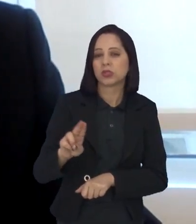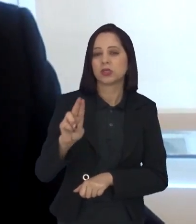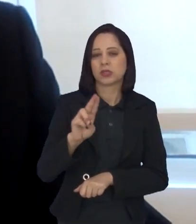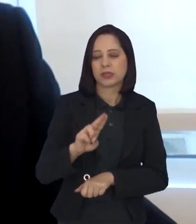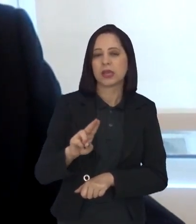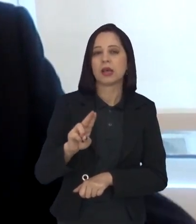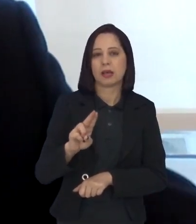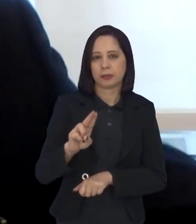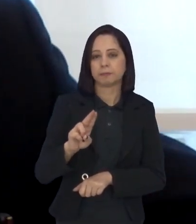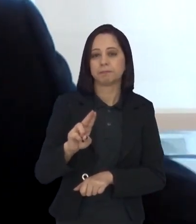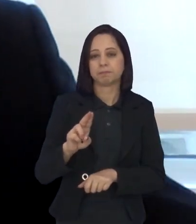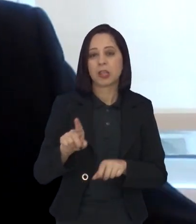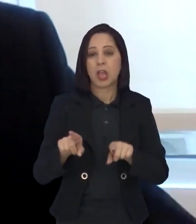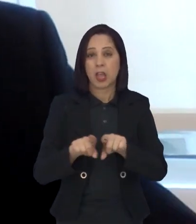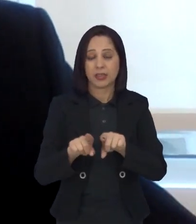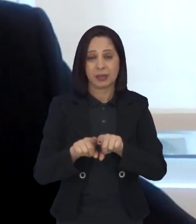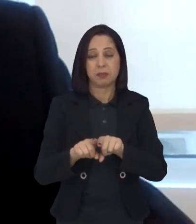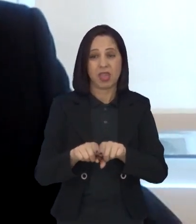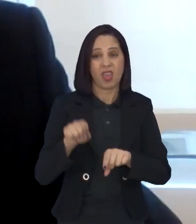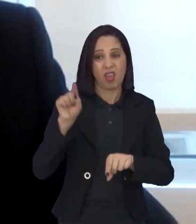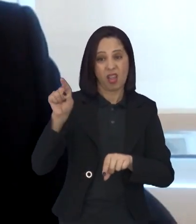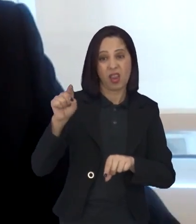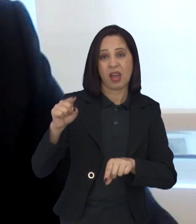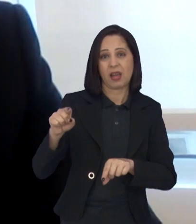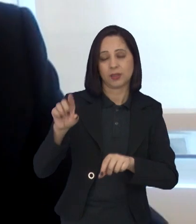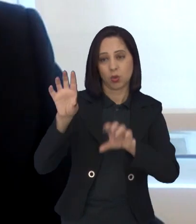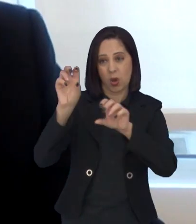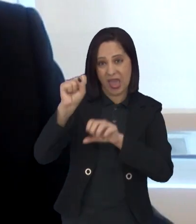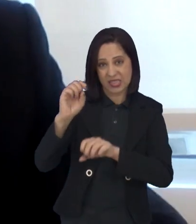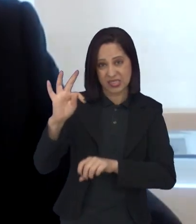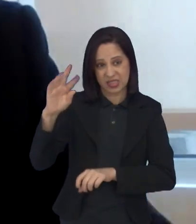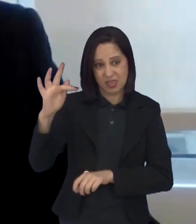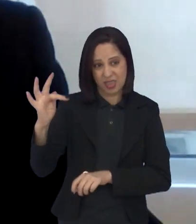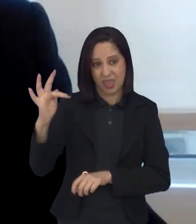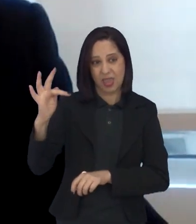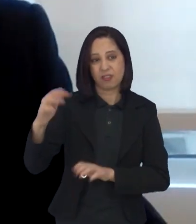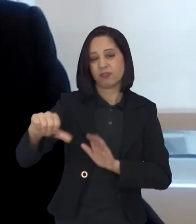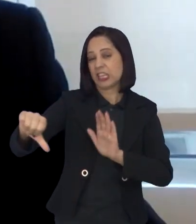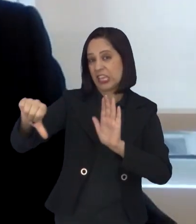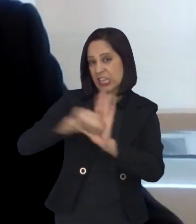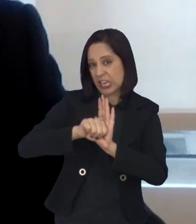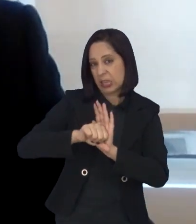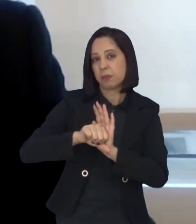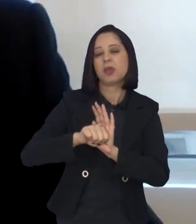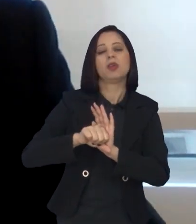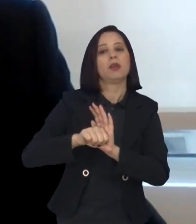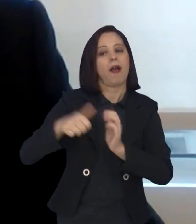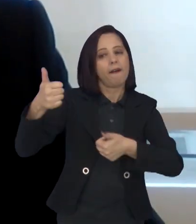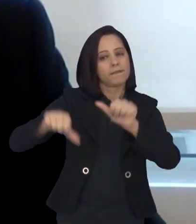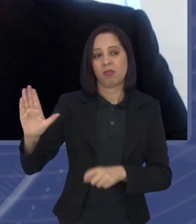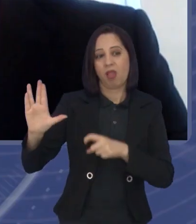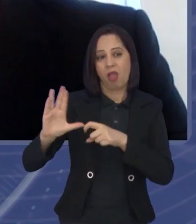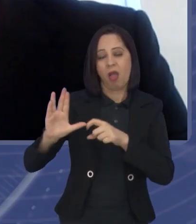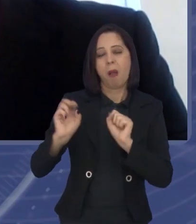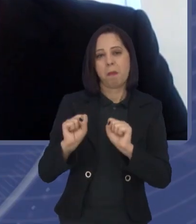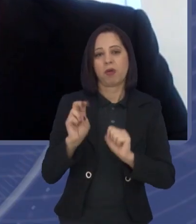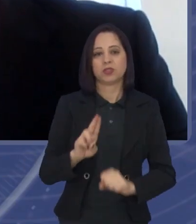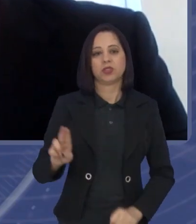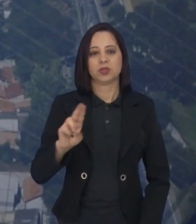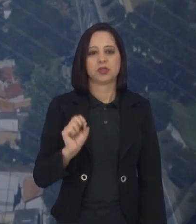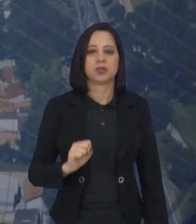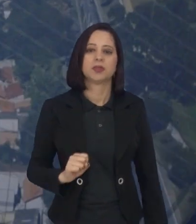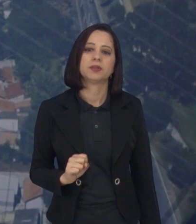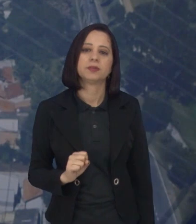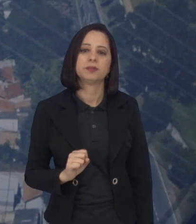descriminalização, que é o que está sendo apurado no STF e não se confunde aqui com a questão do uso medicinal. E, Lucas,